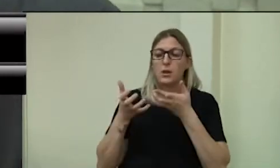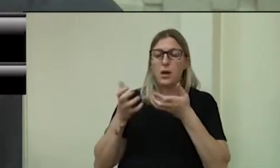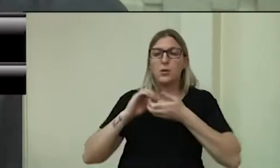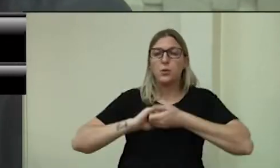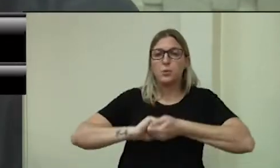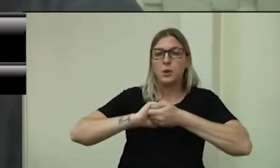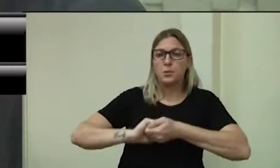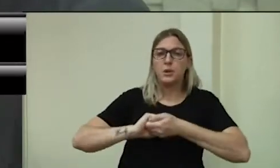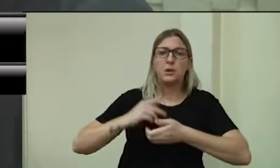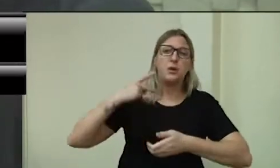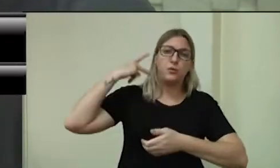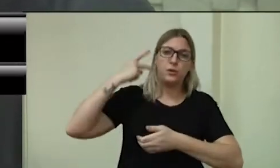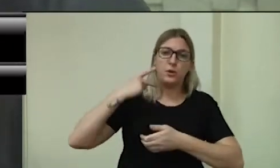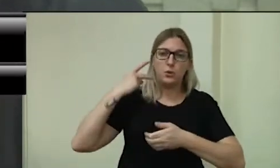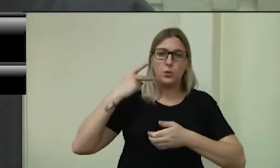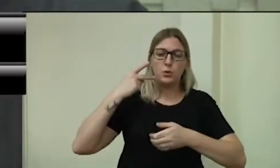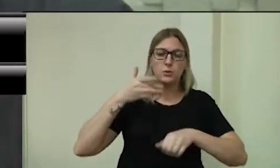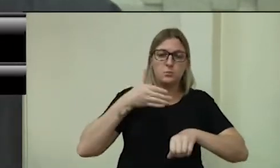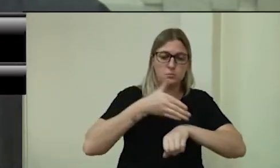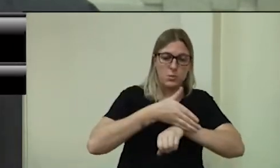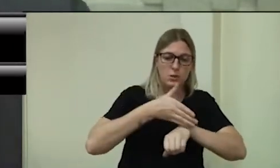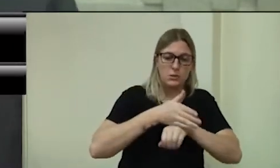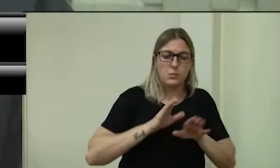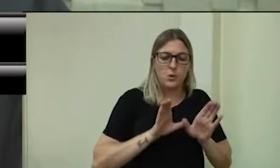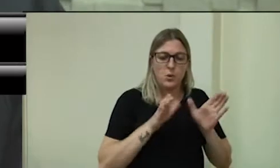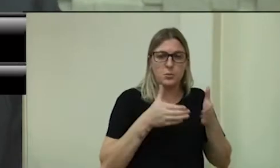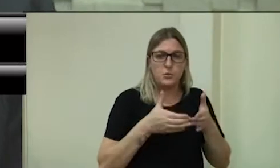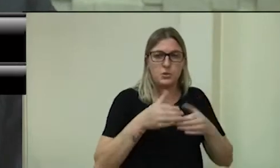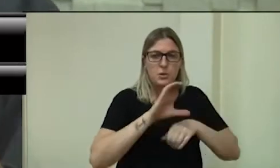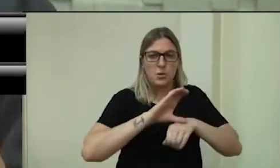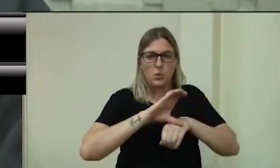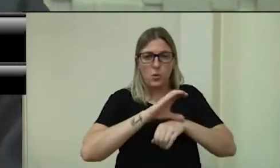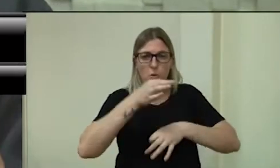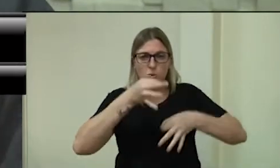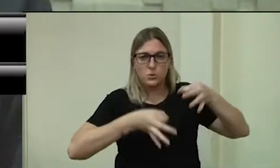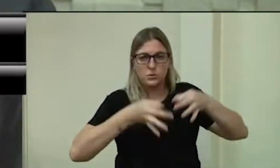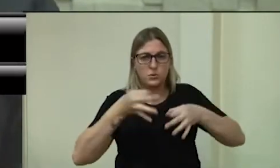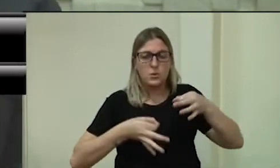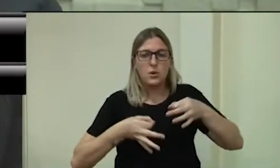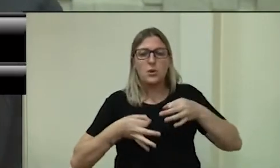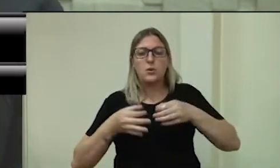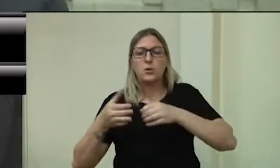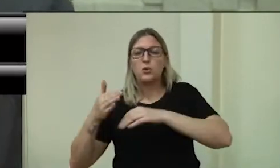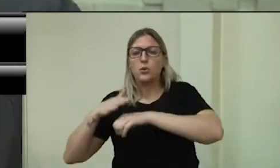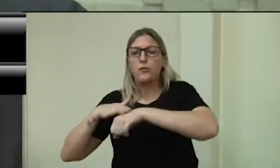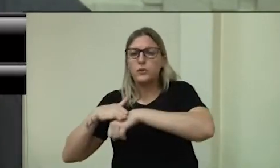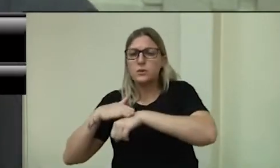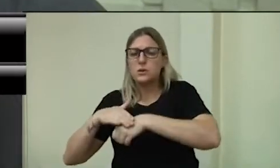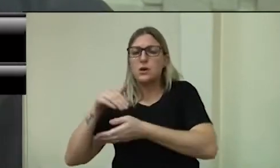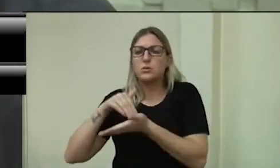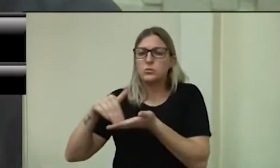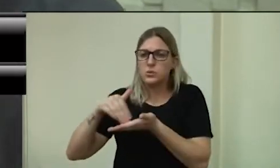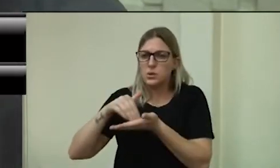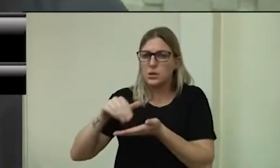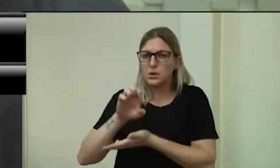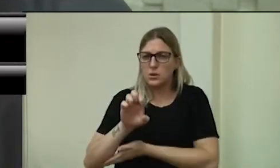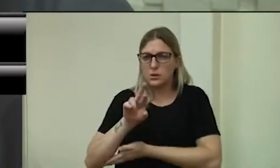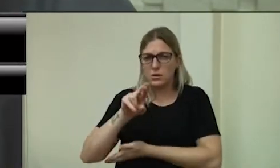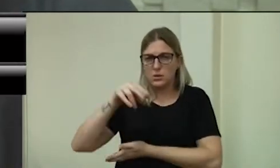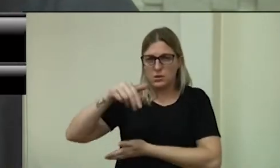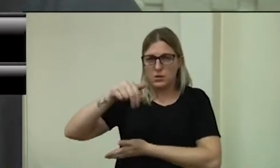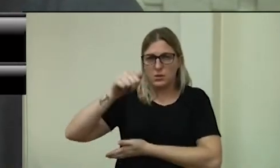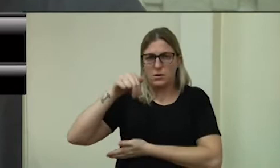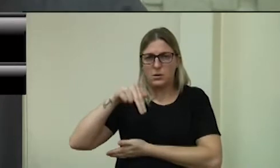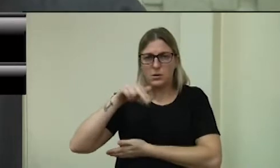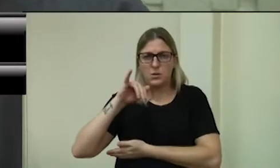Comissão de Constituição e Justiça, que estiveram lá na Secretaria de Desenvolvimento conversando com o secretário Hernani, também com o secretário Marmentini,